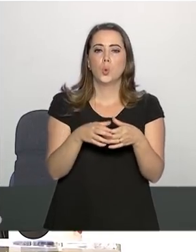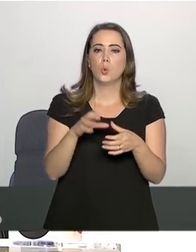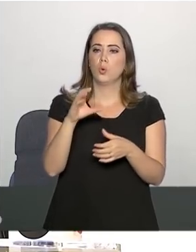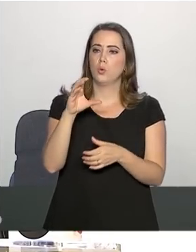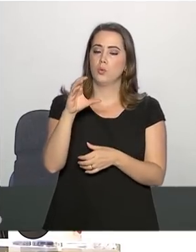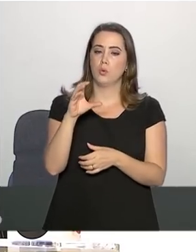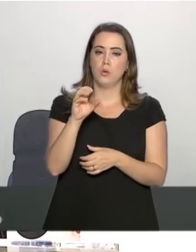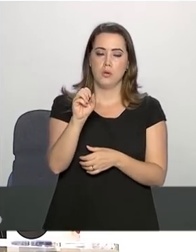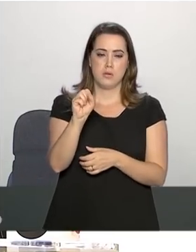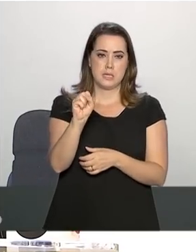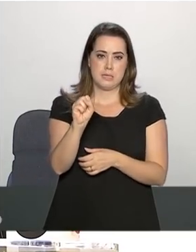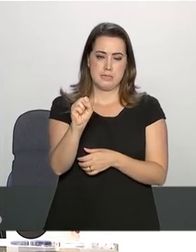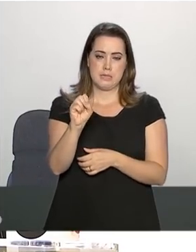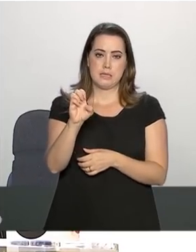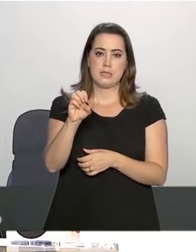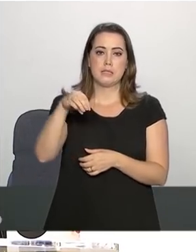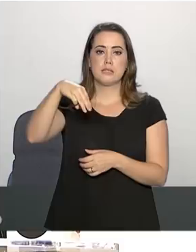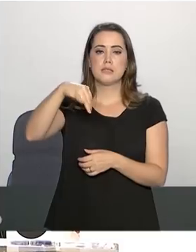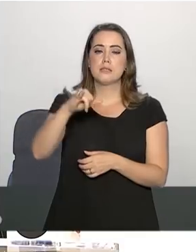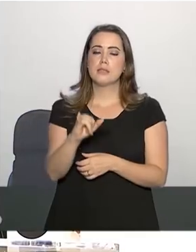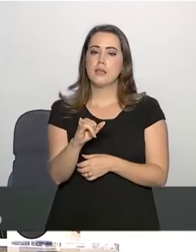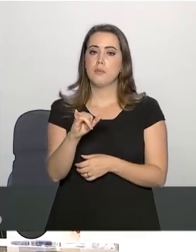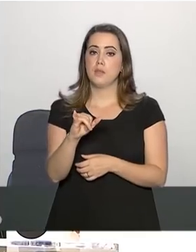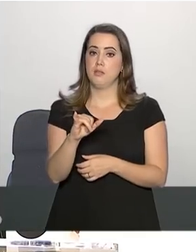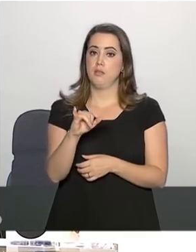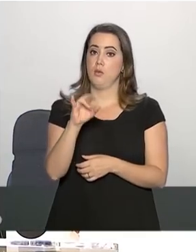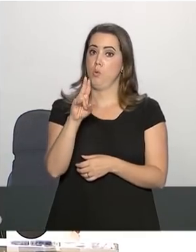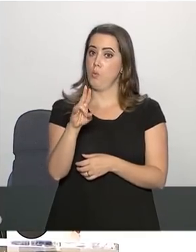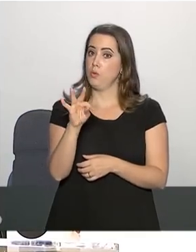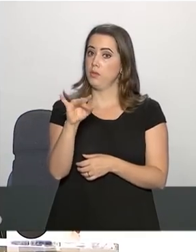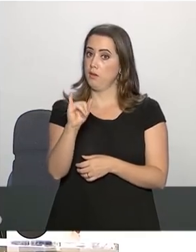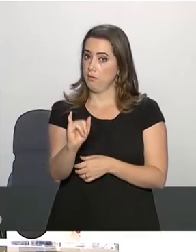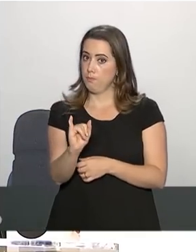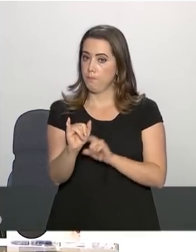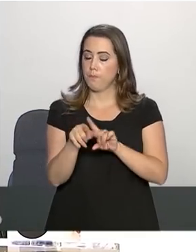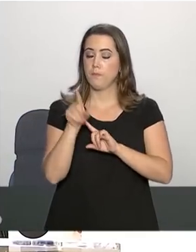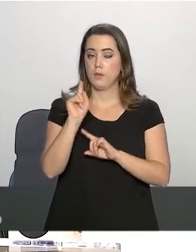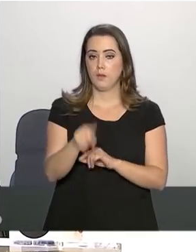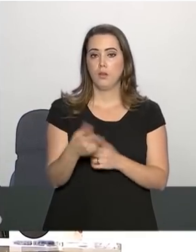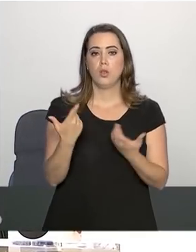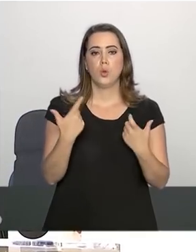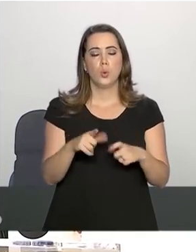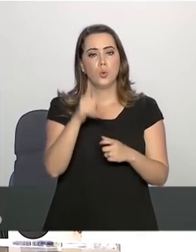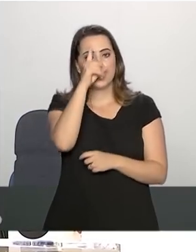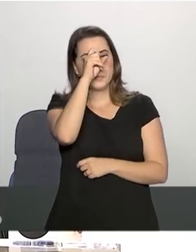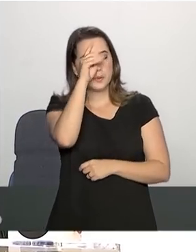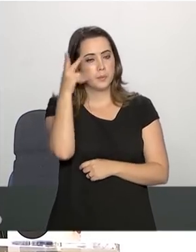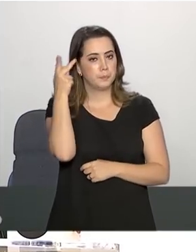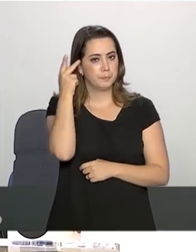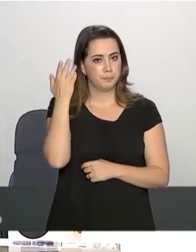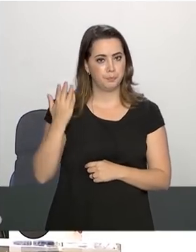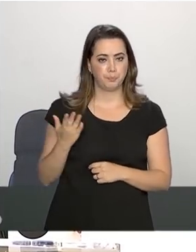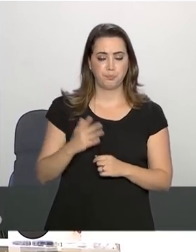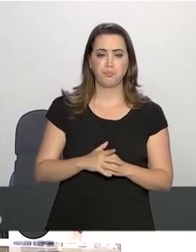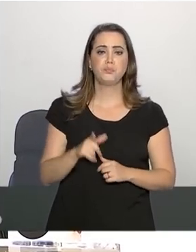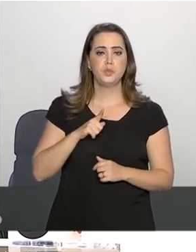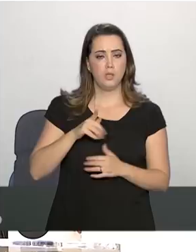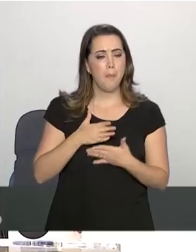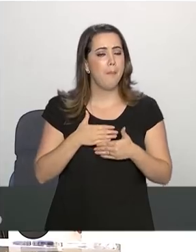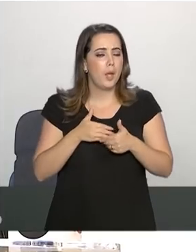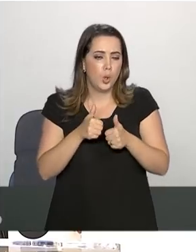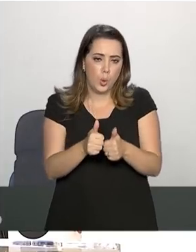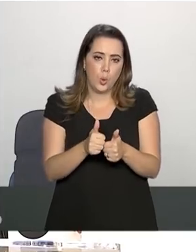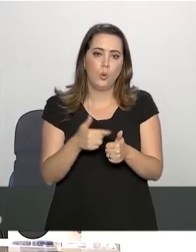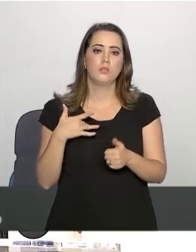-intensiva do Hospital Israelita Albert Einstein. Houve melhora do